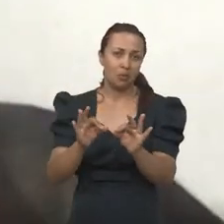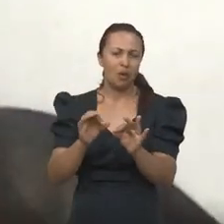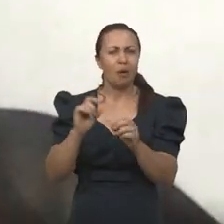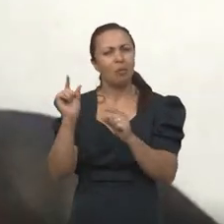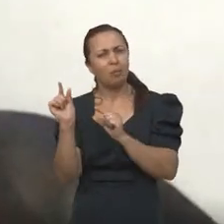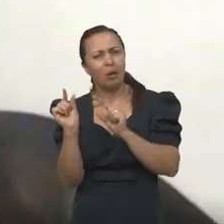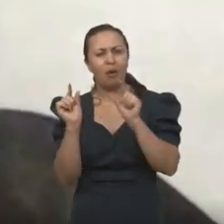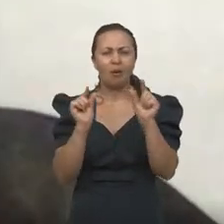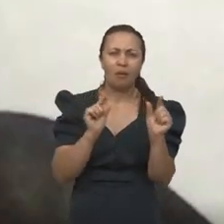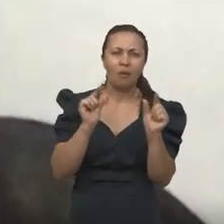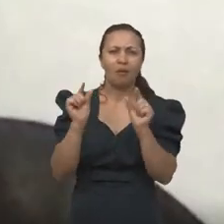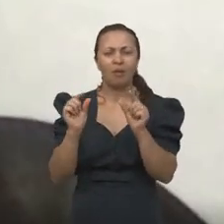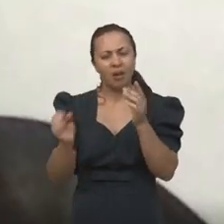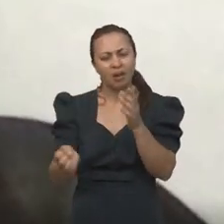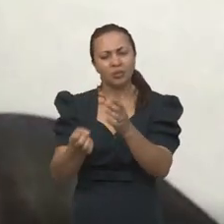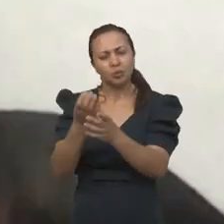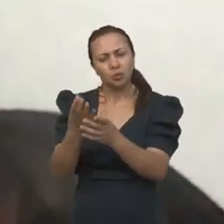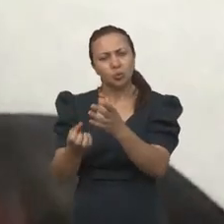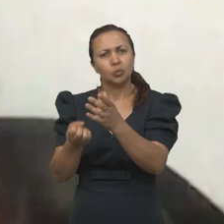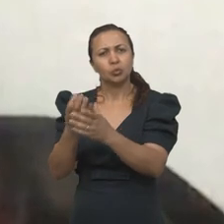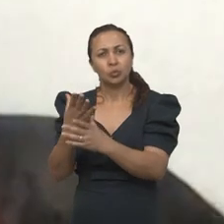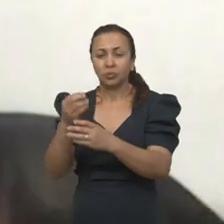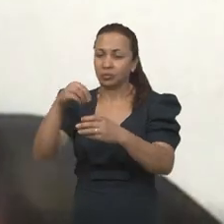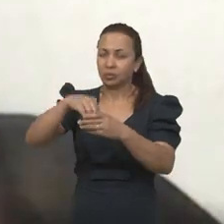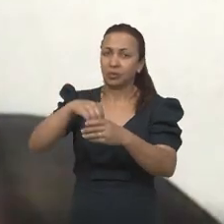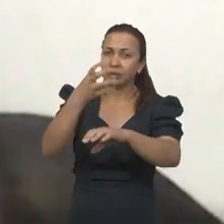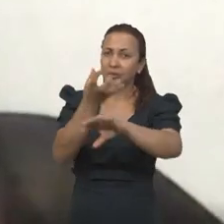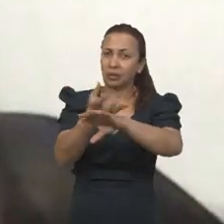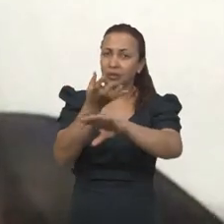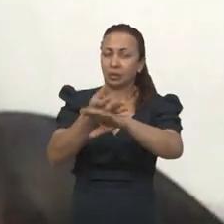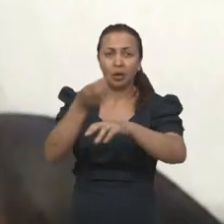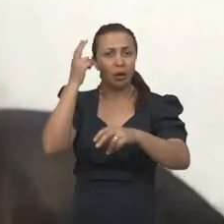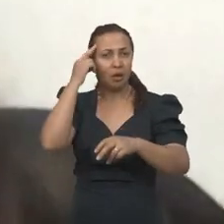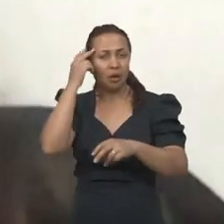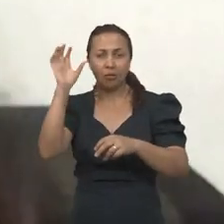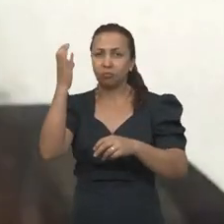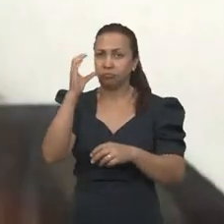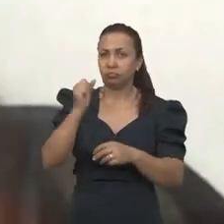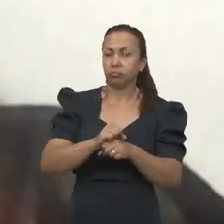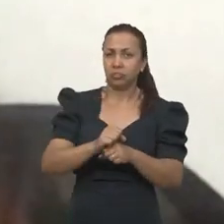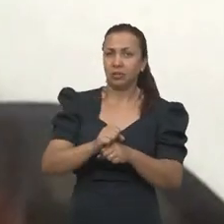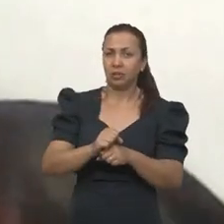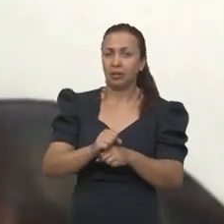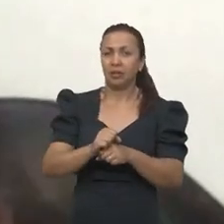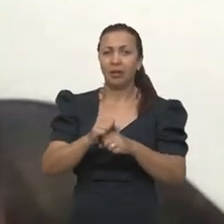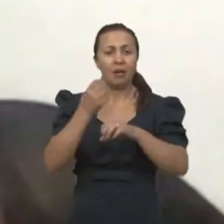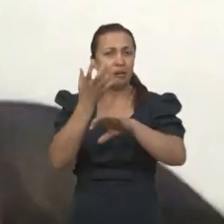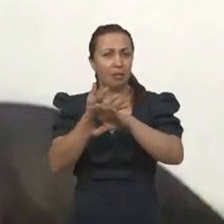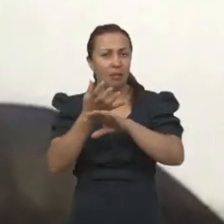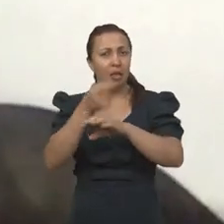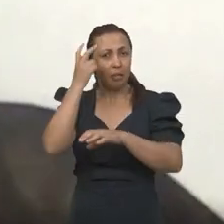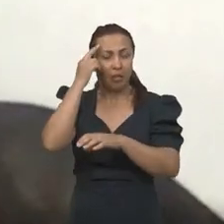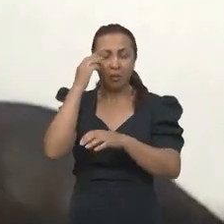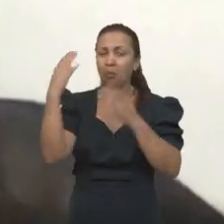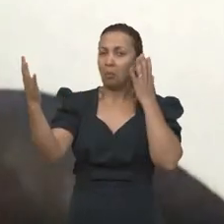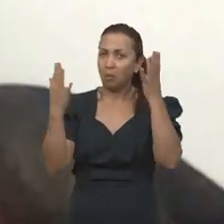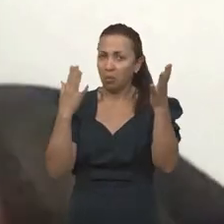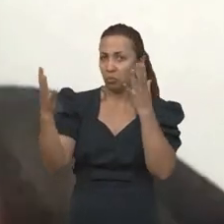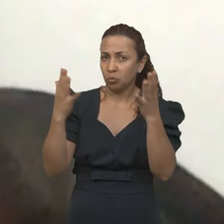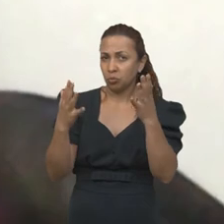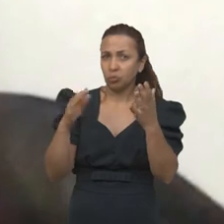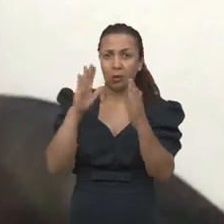vai surgindo dentro da neuropsicologia, que é uma disciplina das neurociências, uma área específica que se chama neuropsicologia escolar.